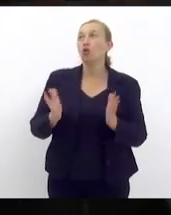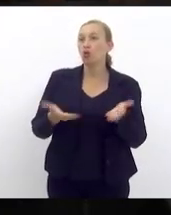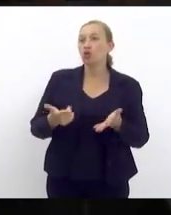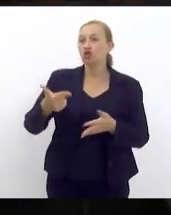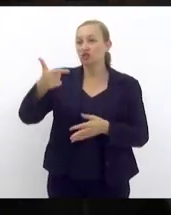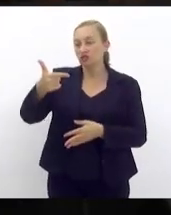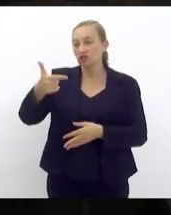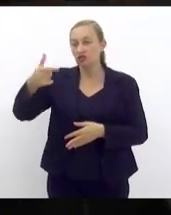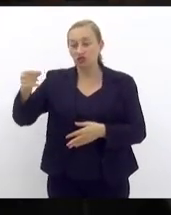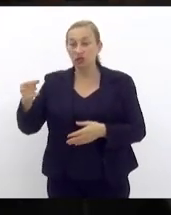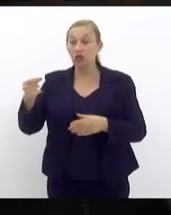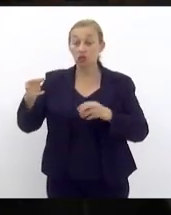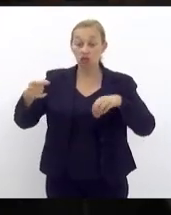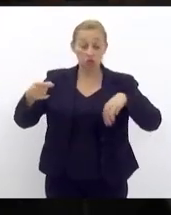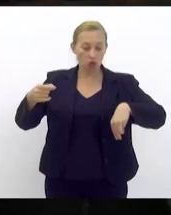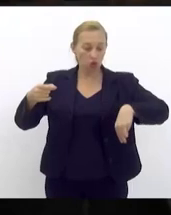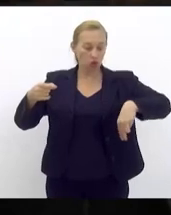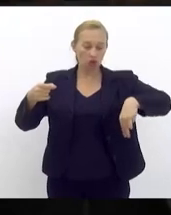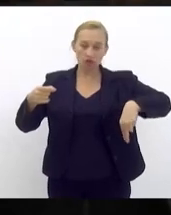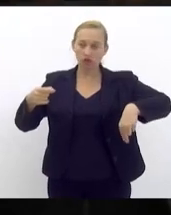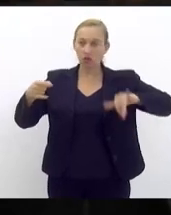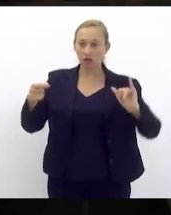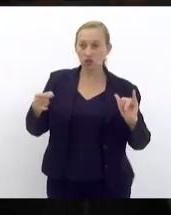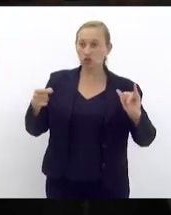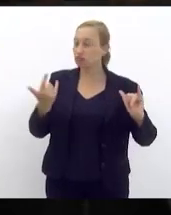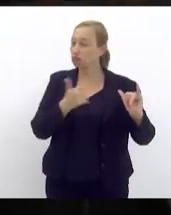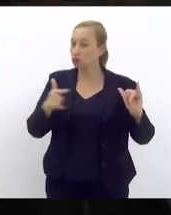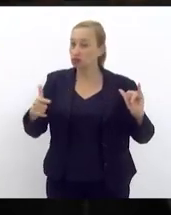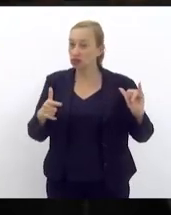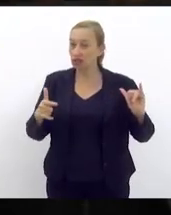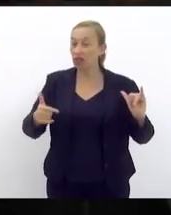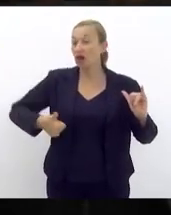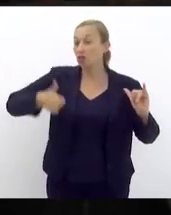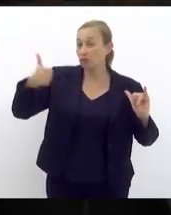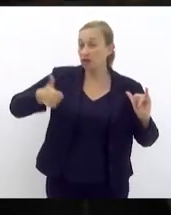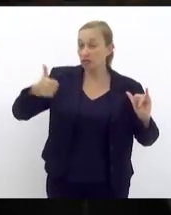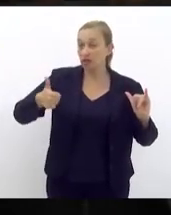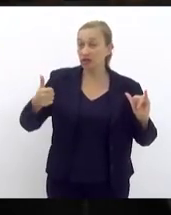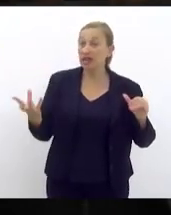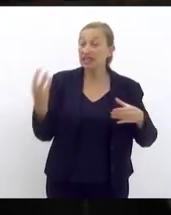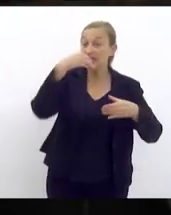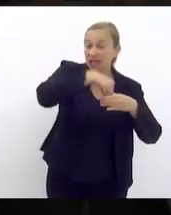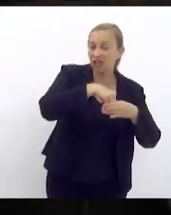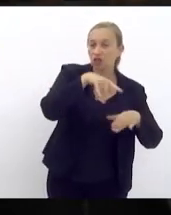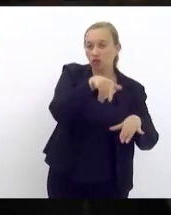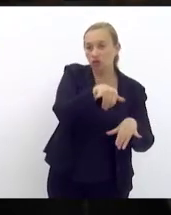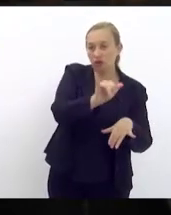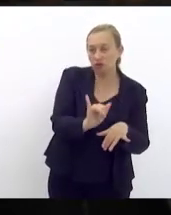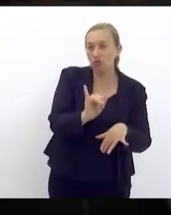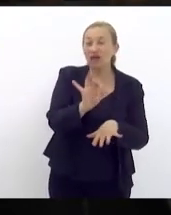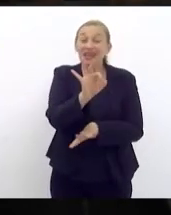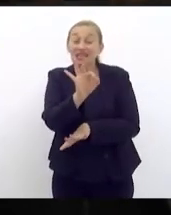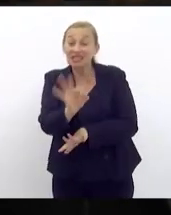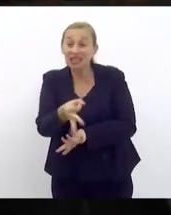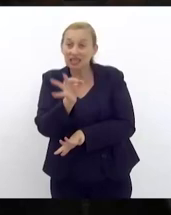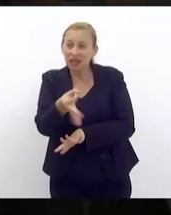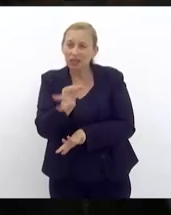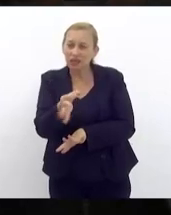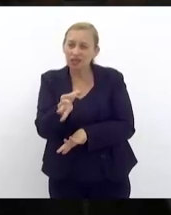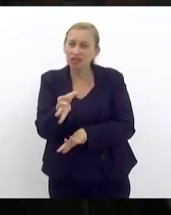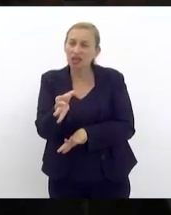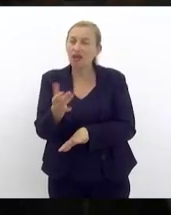Nova Iguaçu como não existe o primeiro batalhão a gente está propondo que seja feito em Nova Iguaçu e consequentemente essa